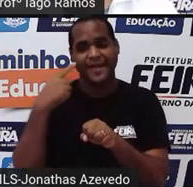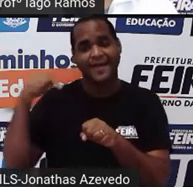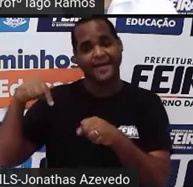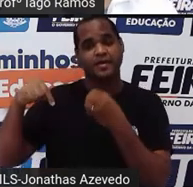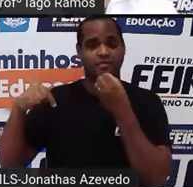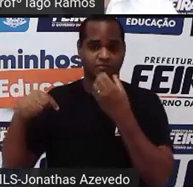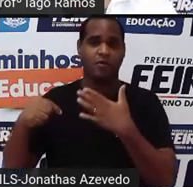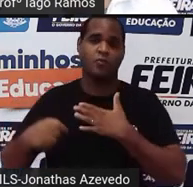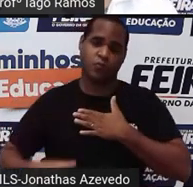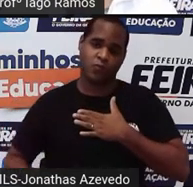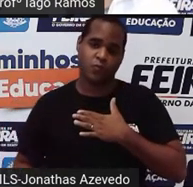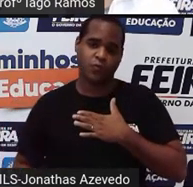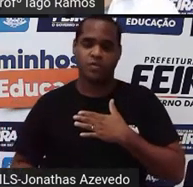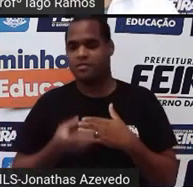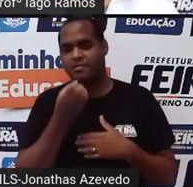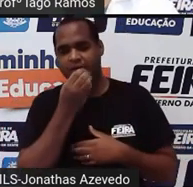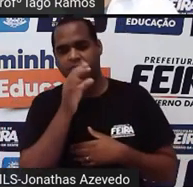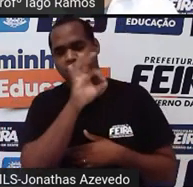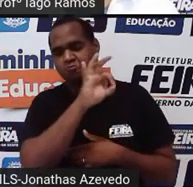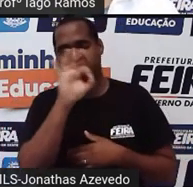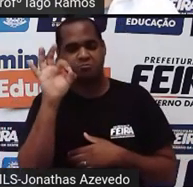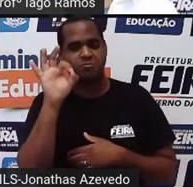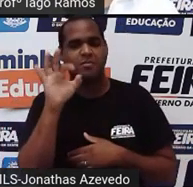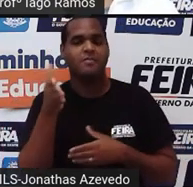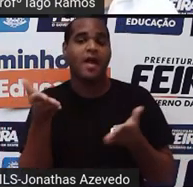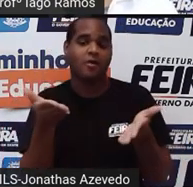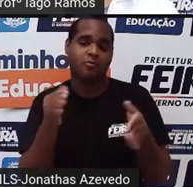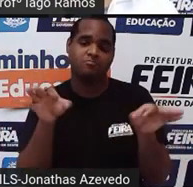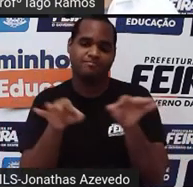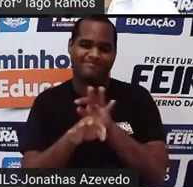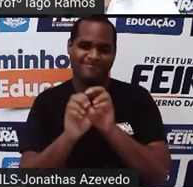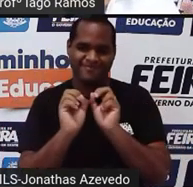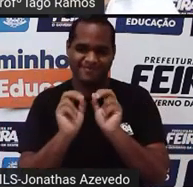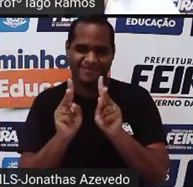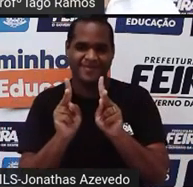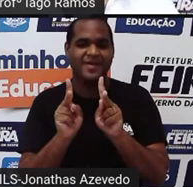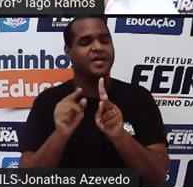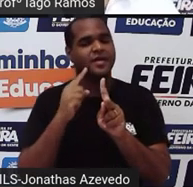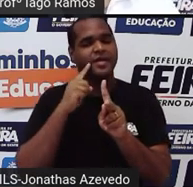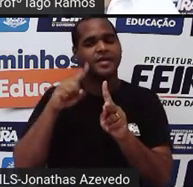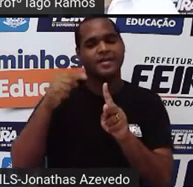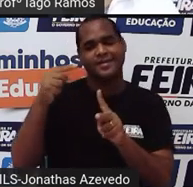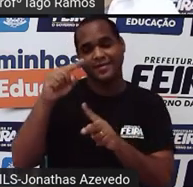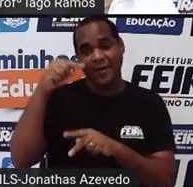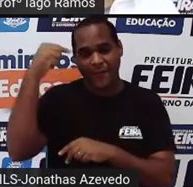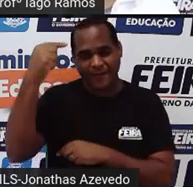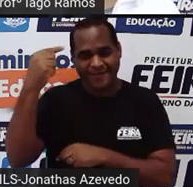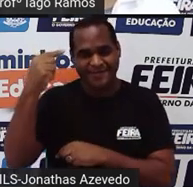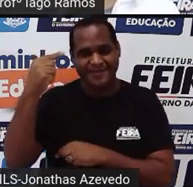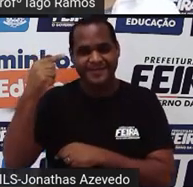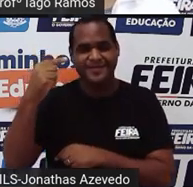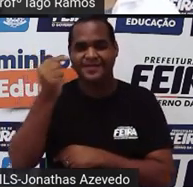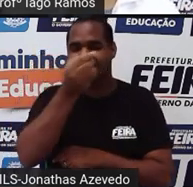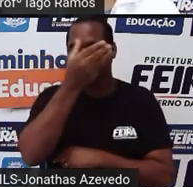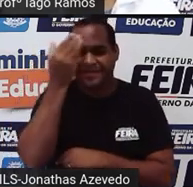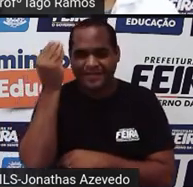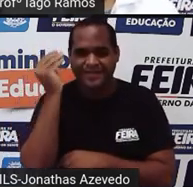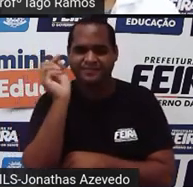curtimos bastante, mas a gente vai ficar por aqui, tá bom? Então desde já até a próxima. Não